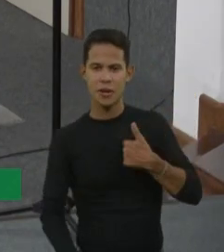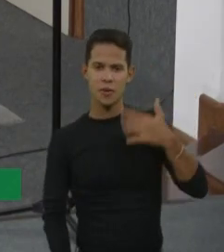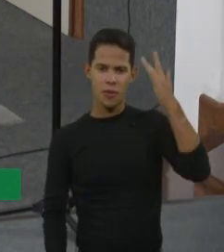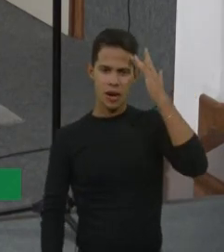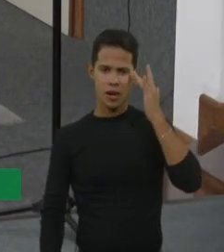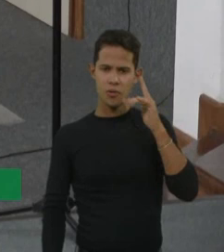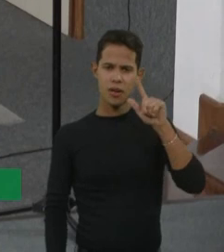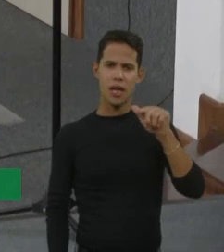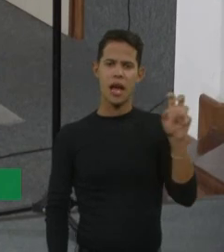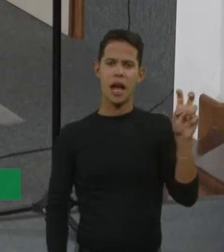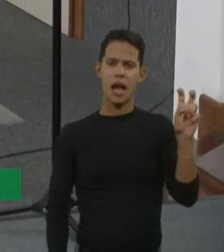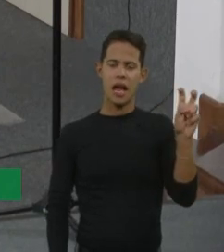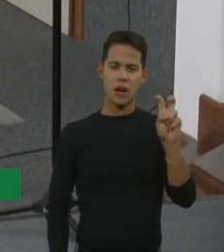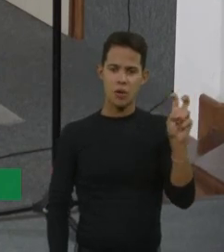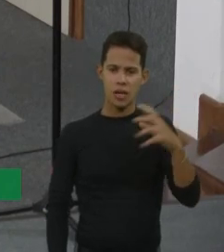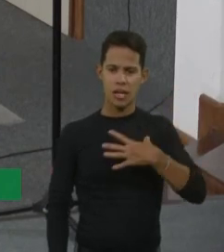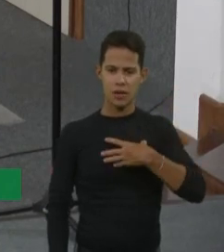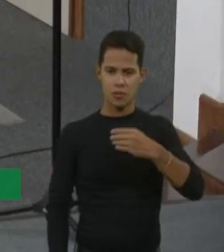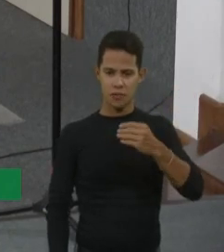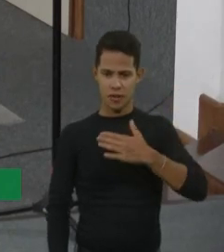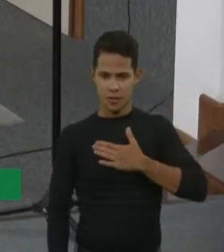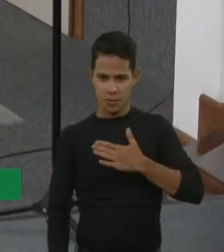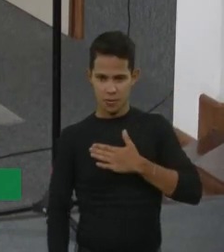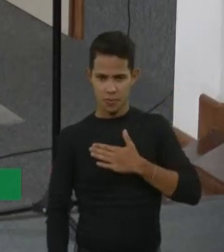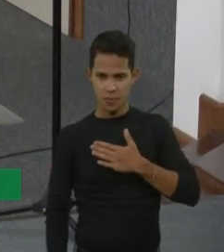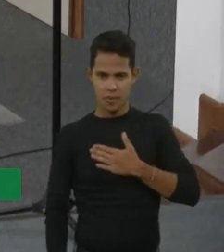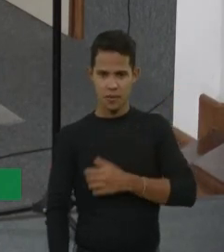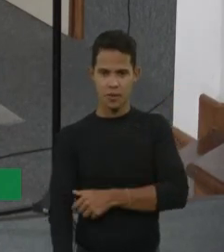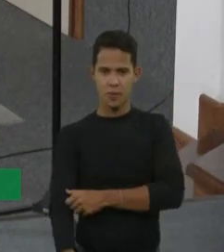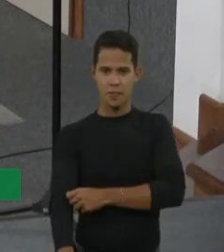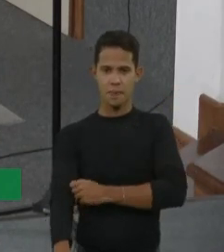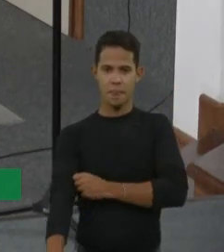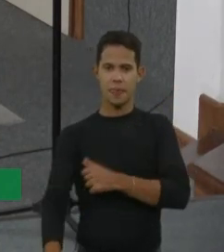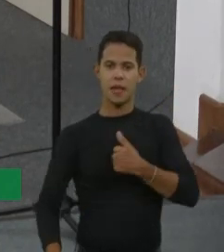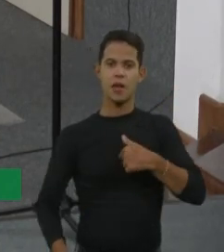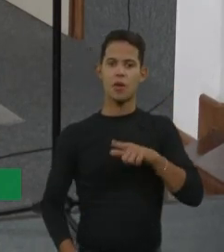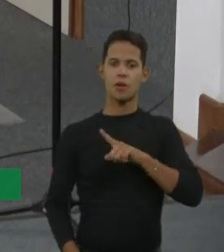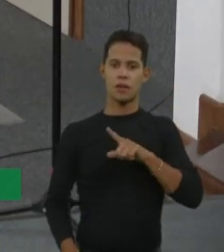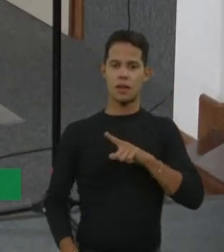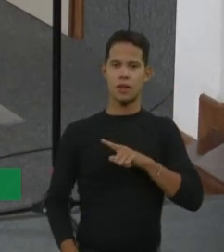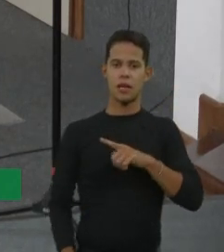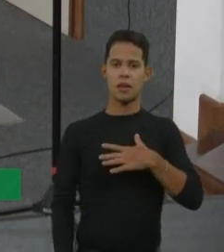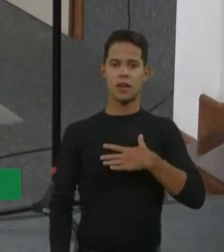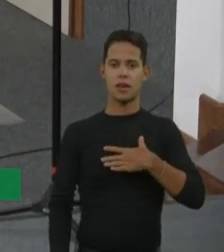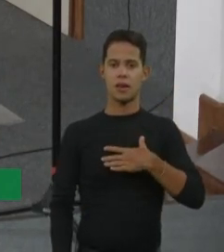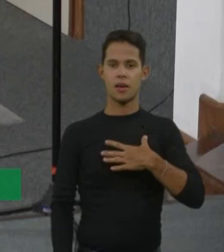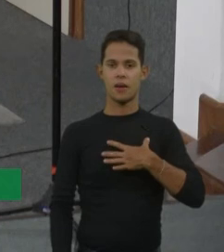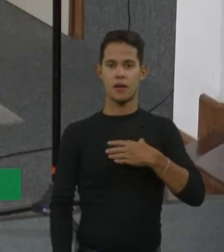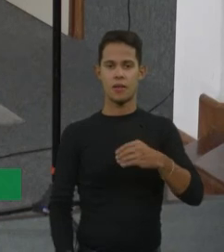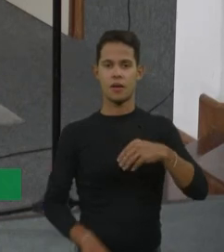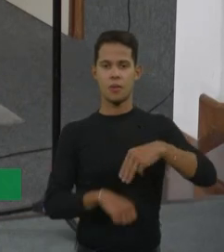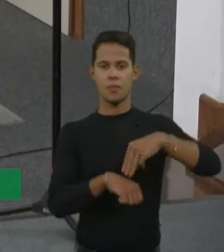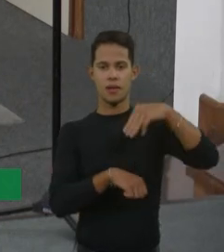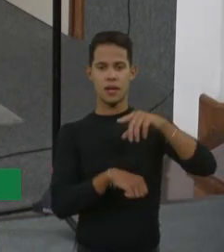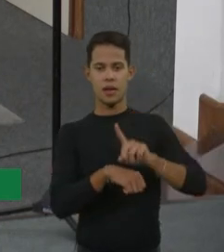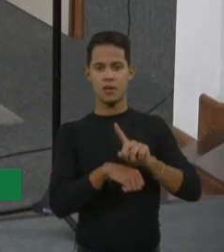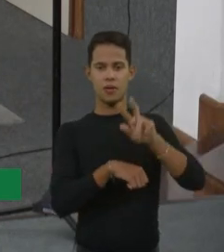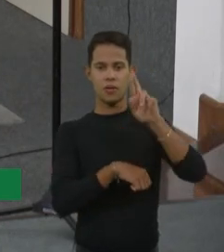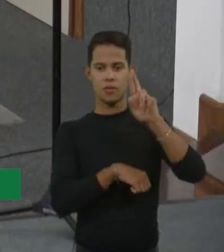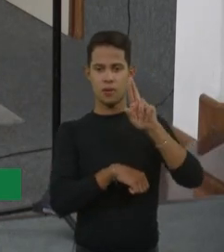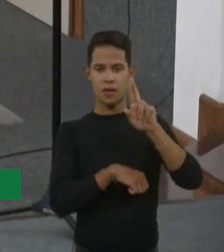contar todos os filhos que eu tenho, né? Que eu tenho minha filha biológica, tenho mestrado, tenho doutorado, residência e esse aqui foi também